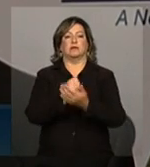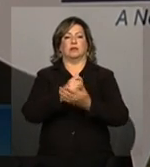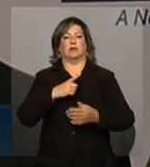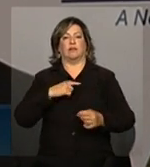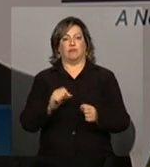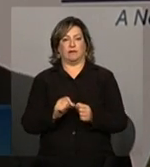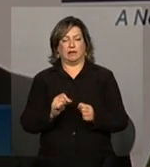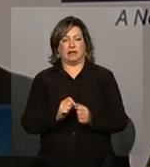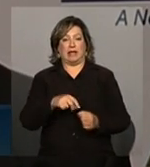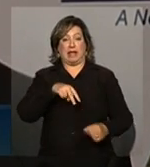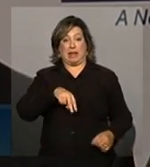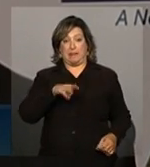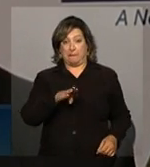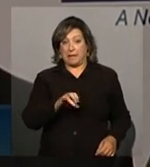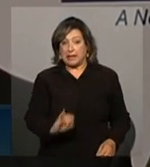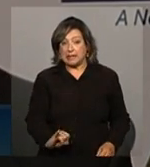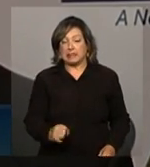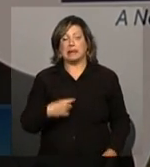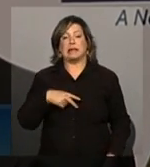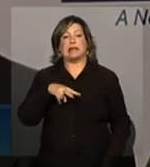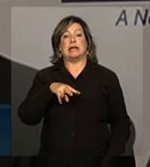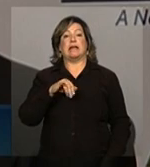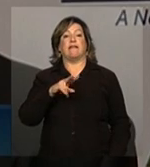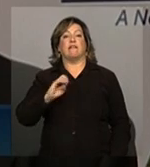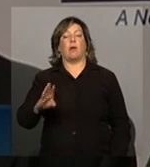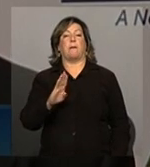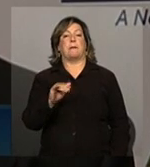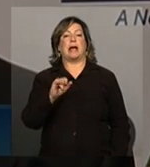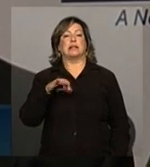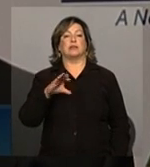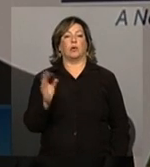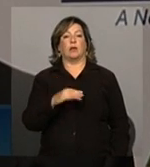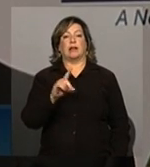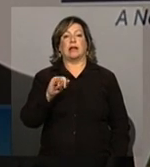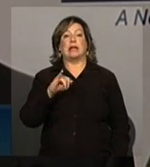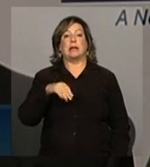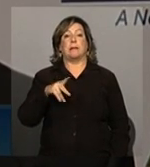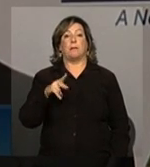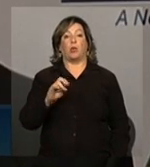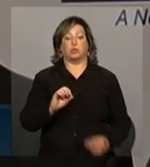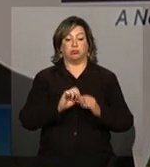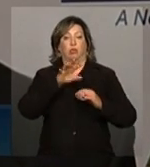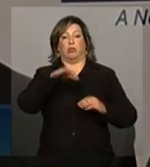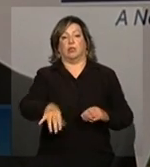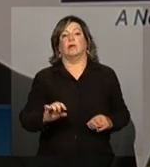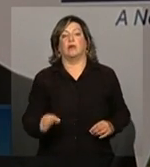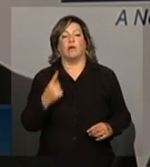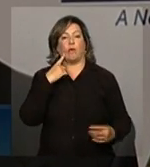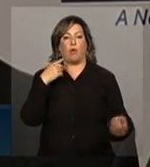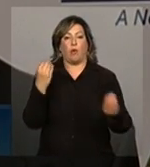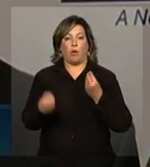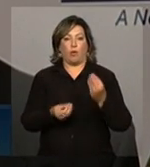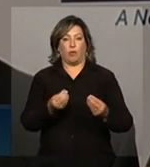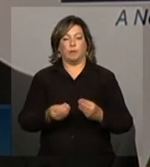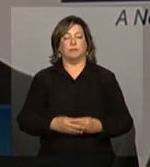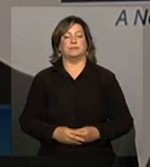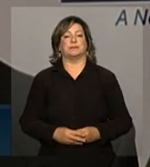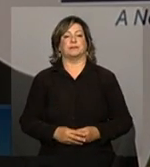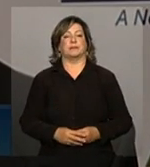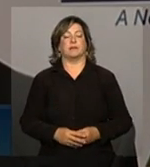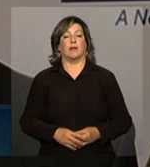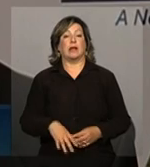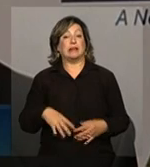o NBI, é o nível básico de impulso, né, especialmente sobre tensões. Então,